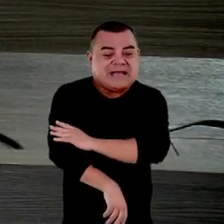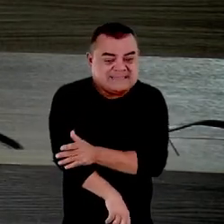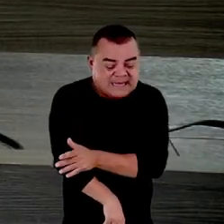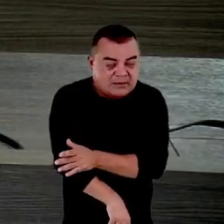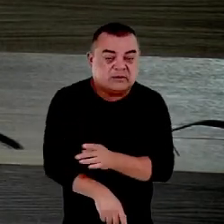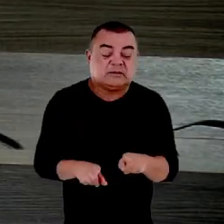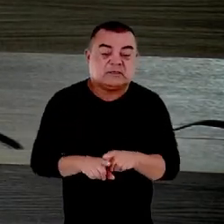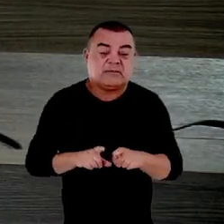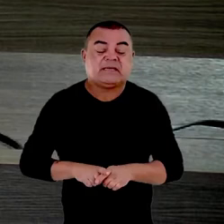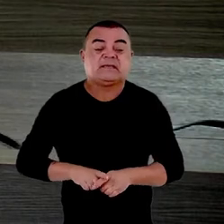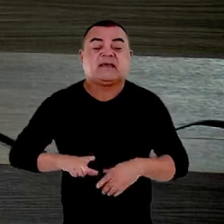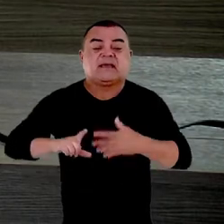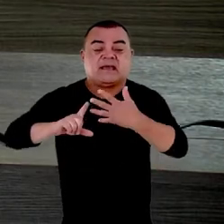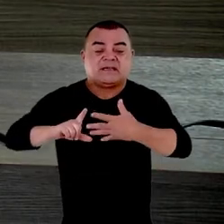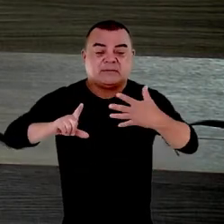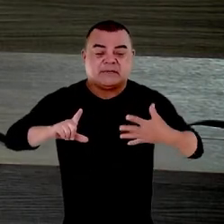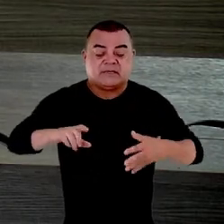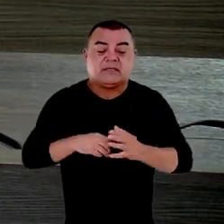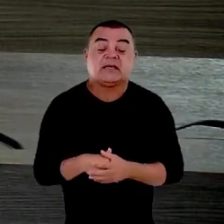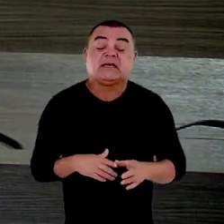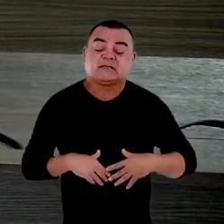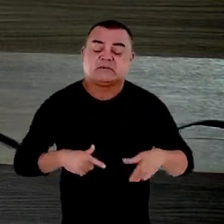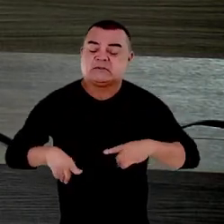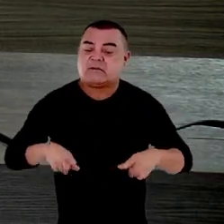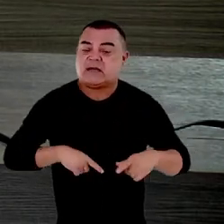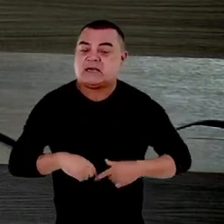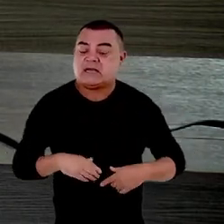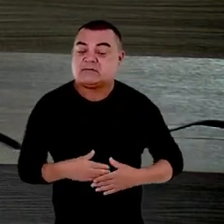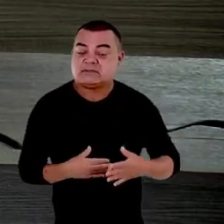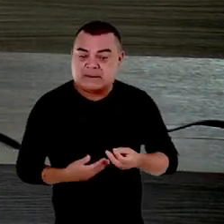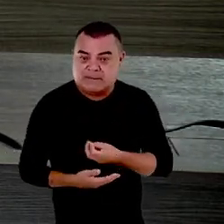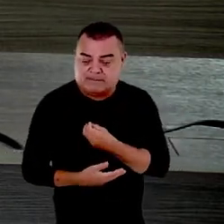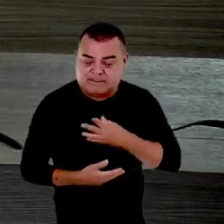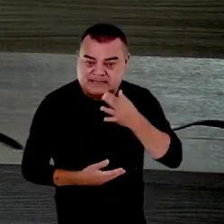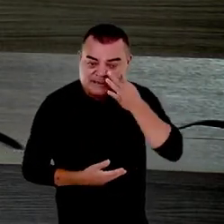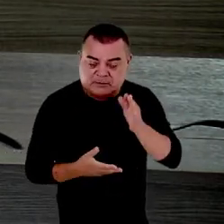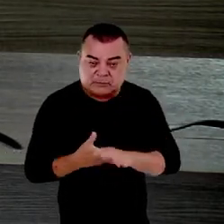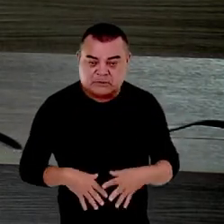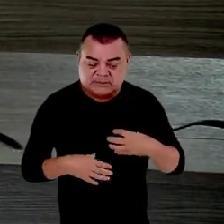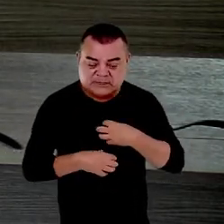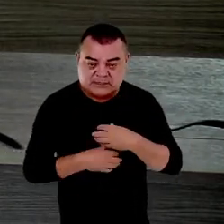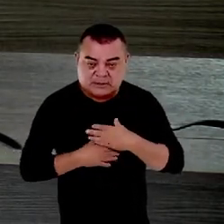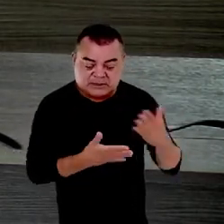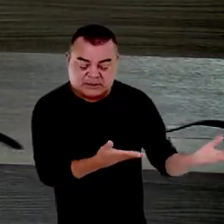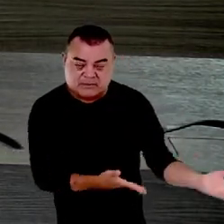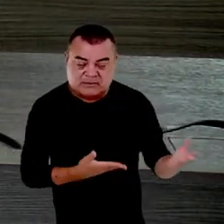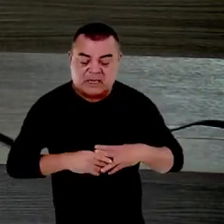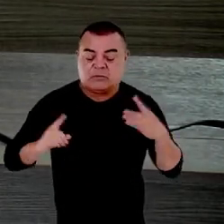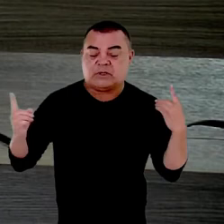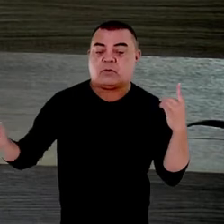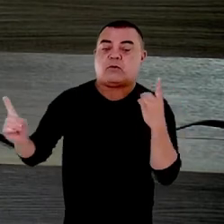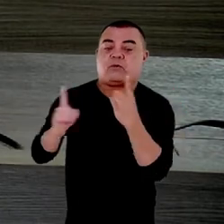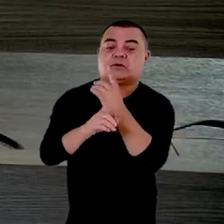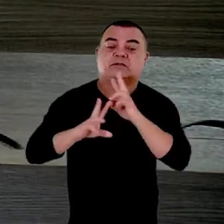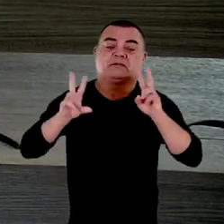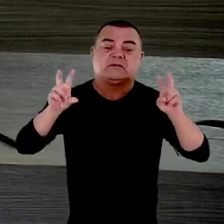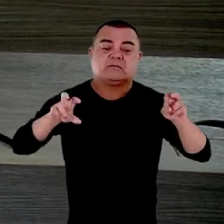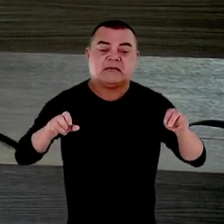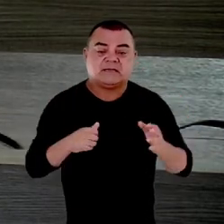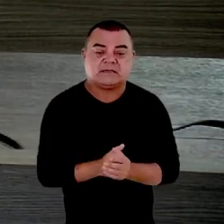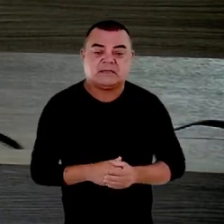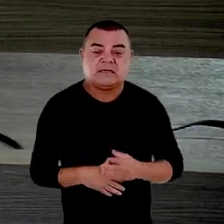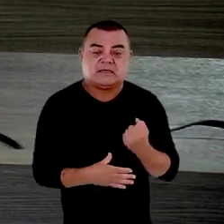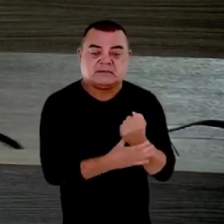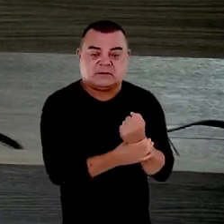LGBTQIA+. e estamos trabalhando de forma muito presente com a situação que vem ao encontro inclusive da temática da